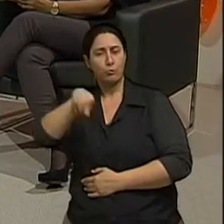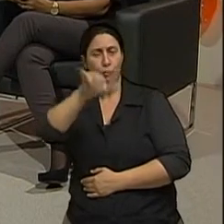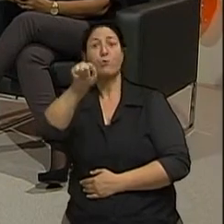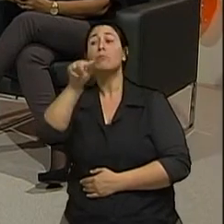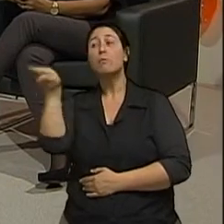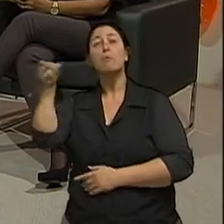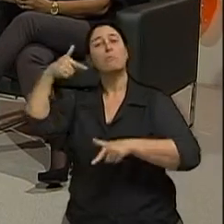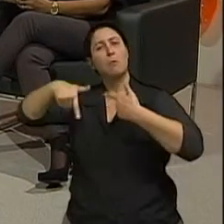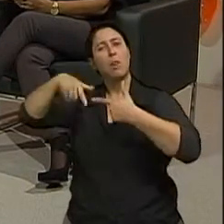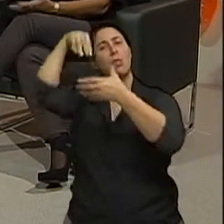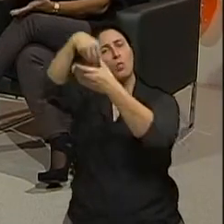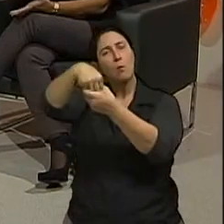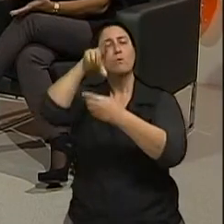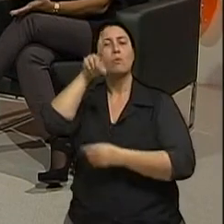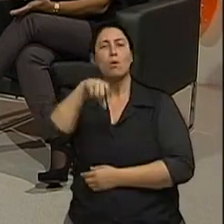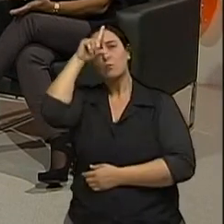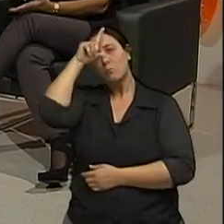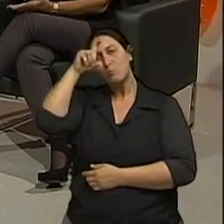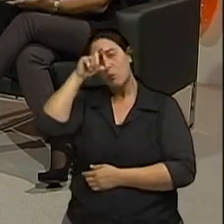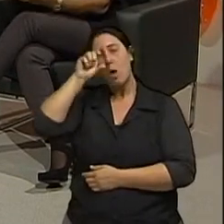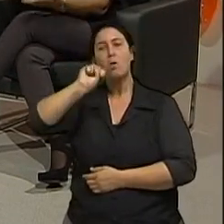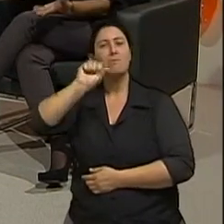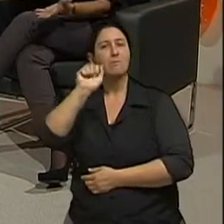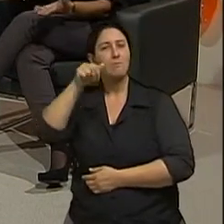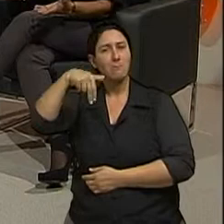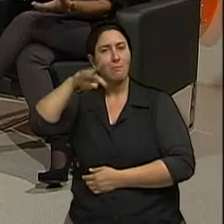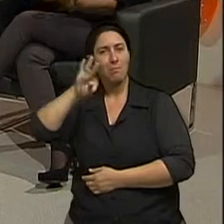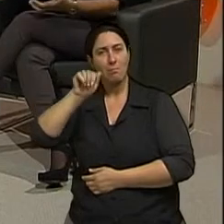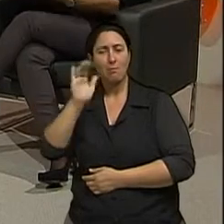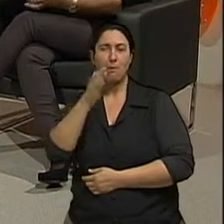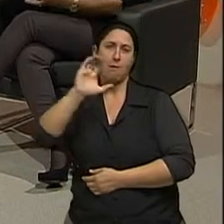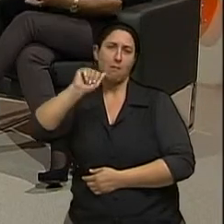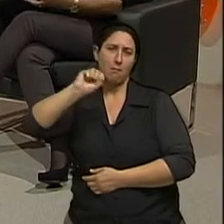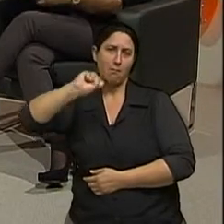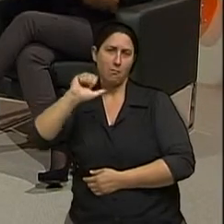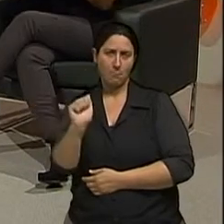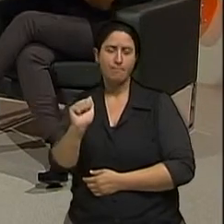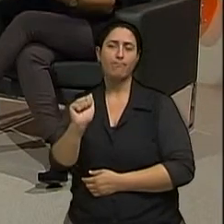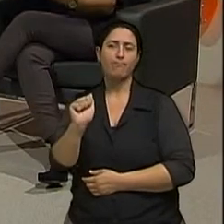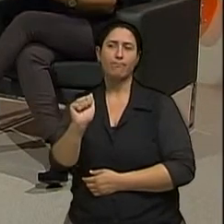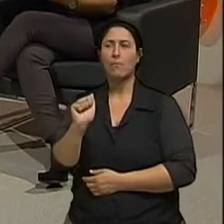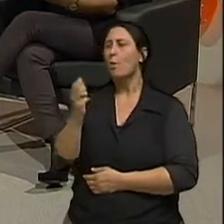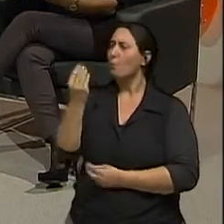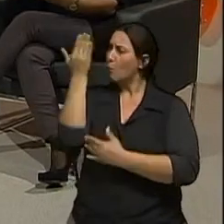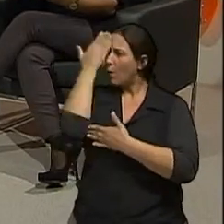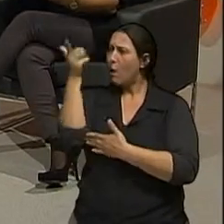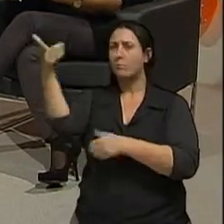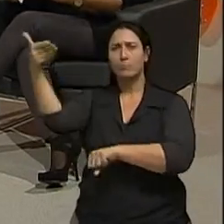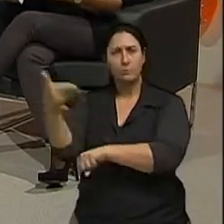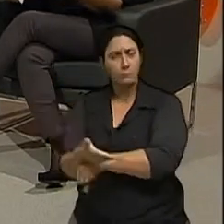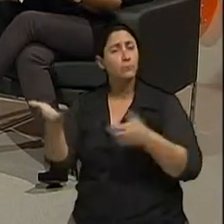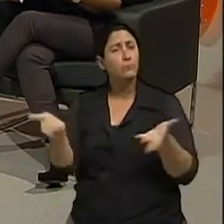grande prazer lhe ter no programa para a gente tratar deste assunto, que não pode passar em branco num programa como o nosso, que traz mais informações